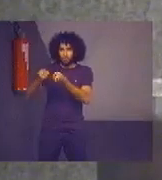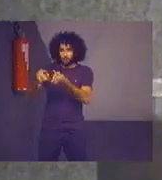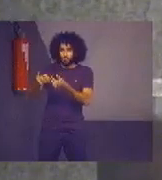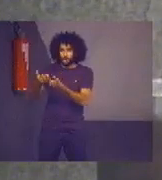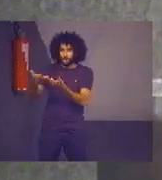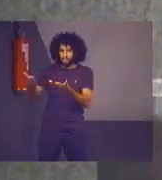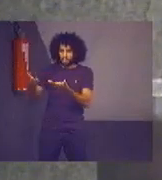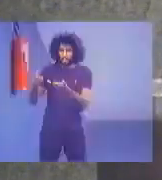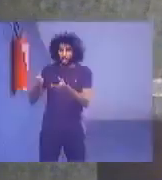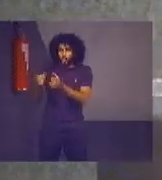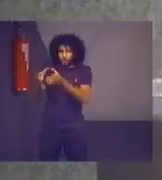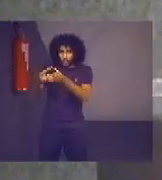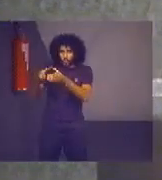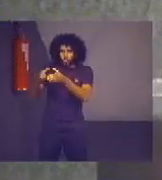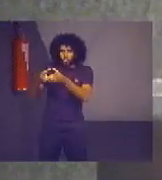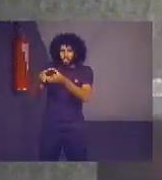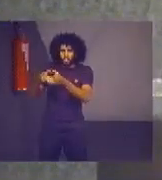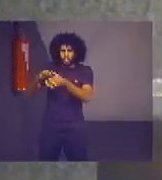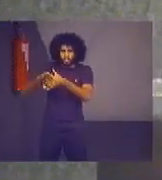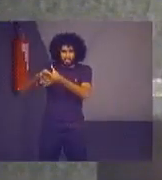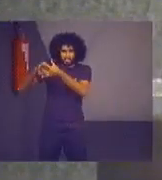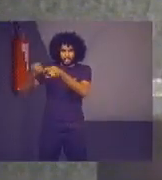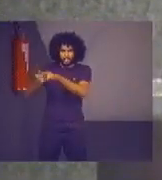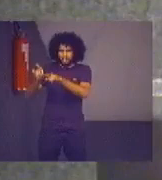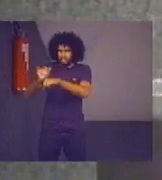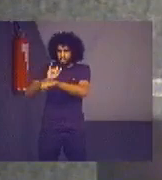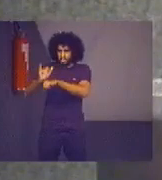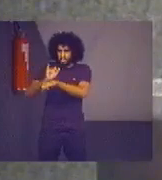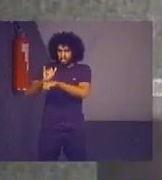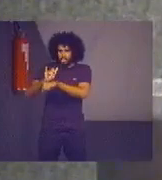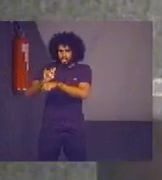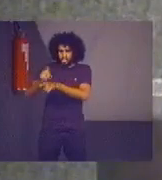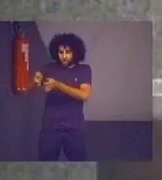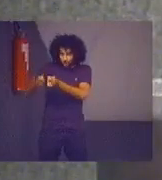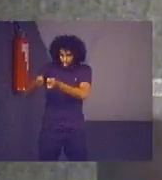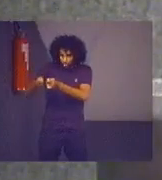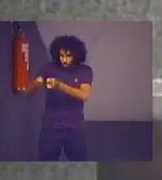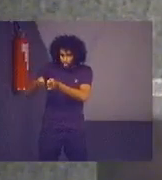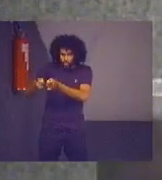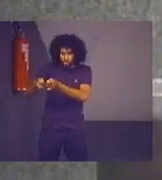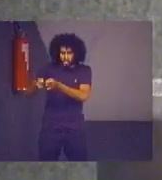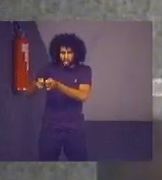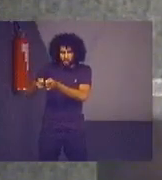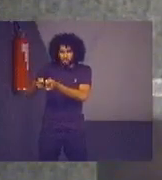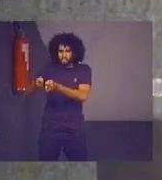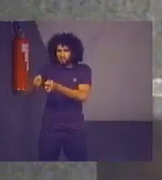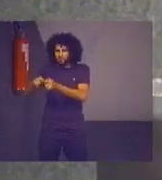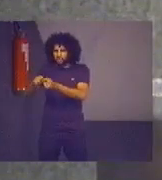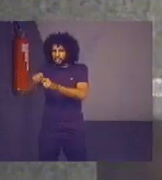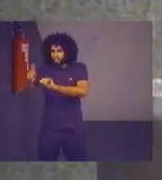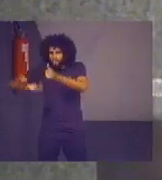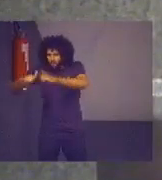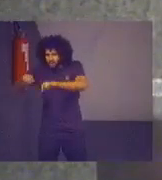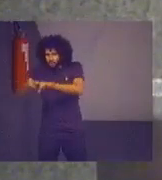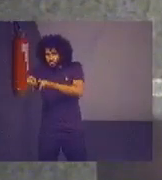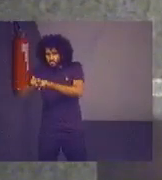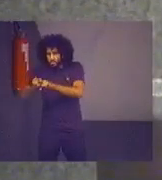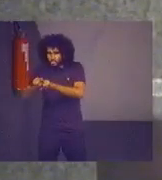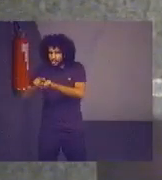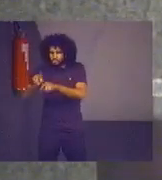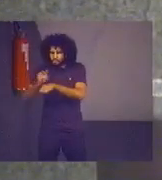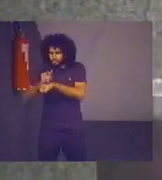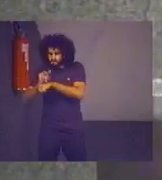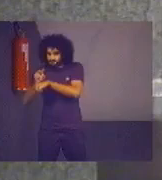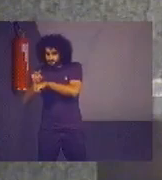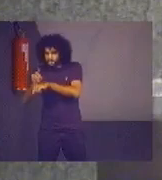mecanismos de liderança, estratégia e controle postos em práticas para avaliar, direcionar e monitorar a